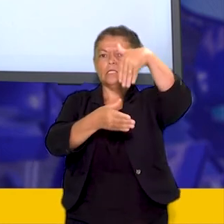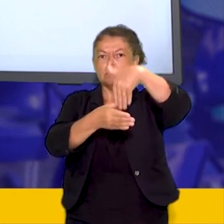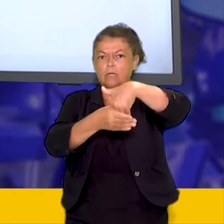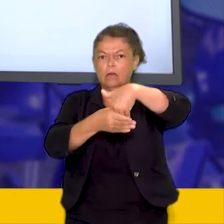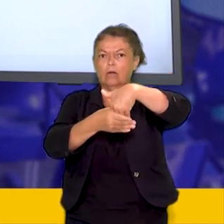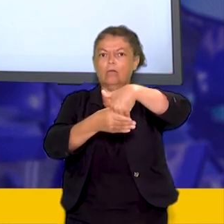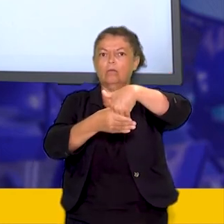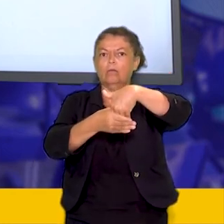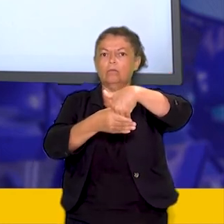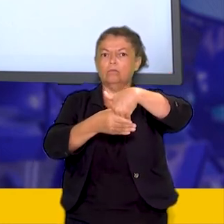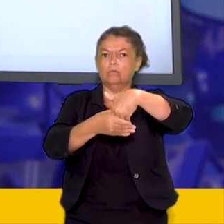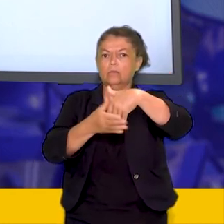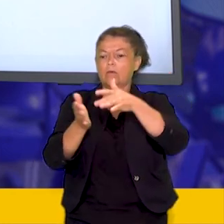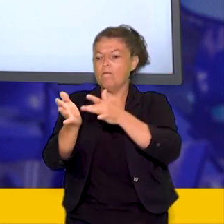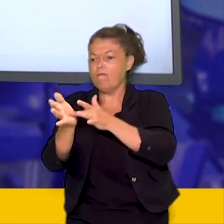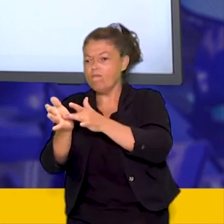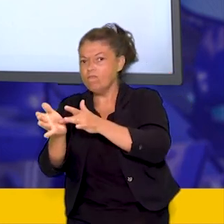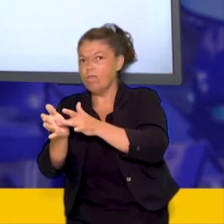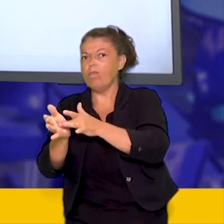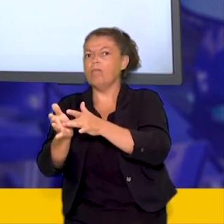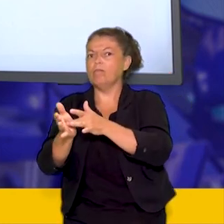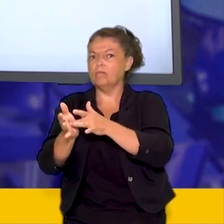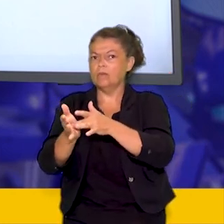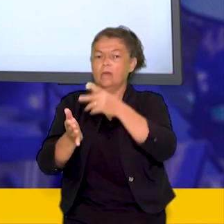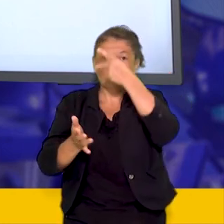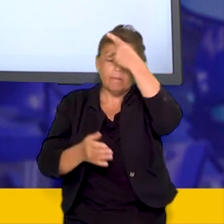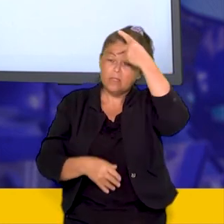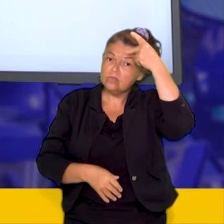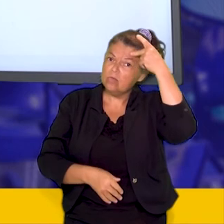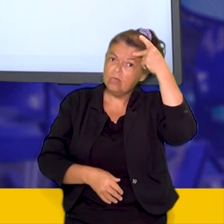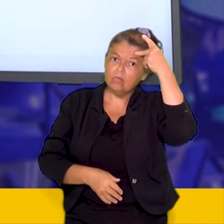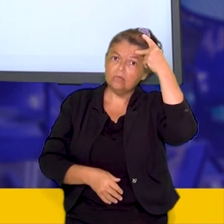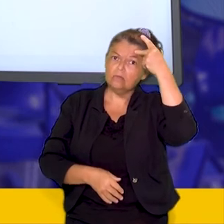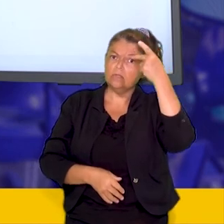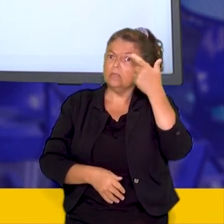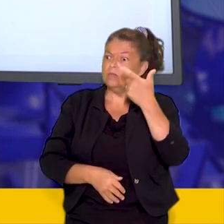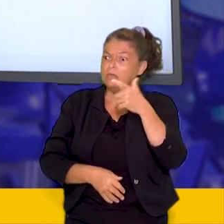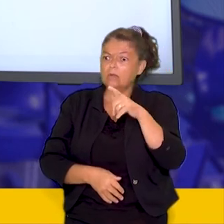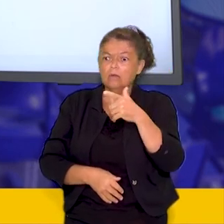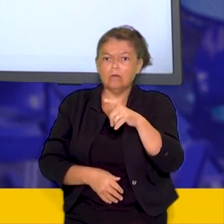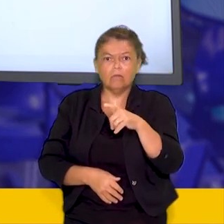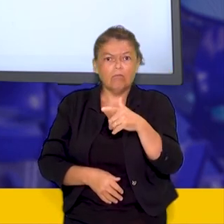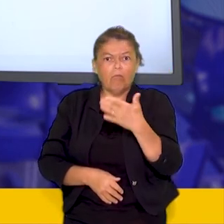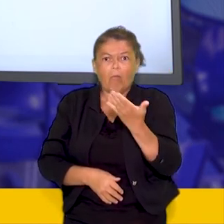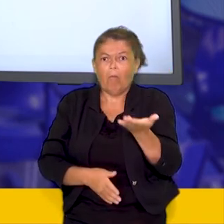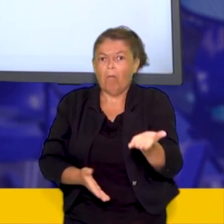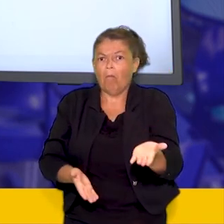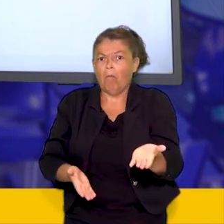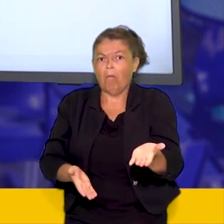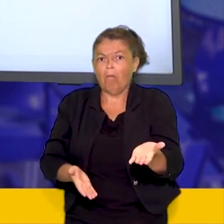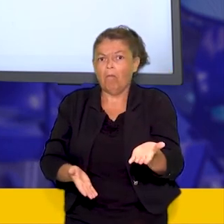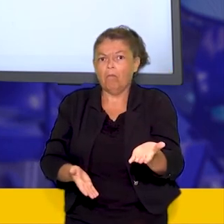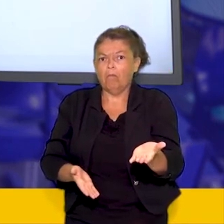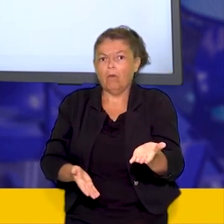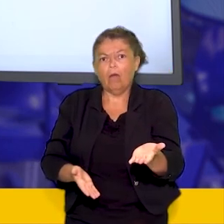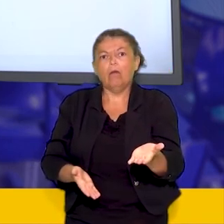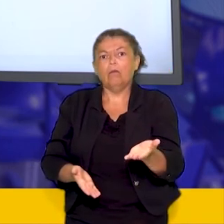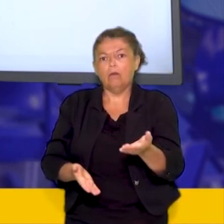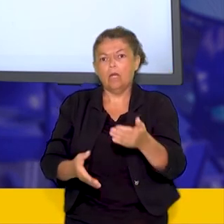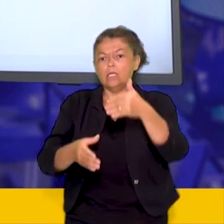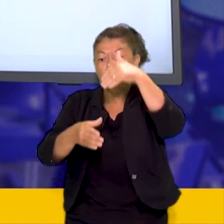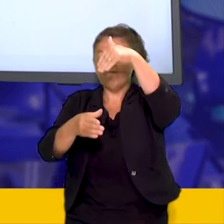eleições fraudulentas onde se registravam votos de pessoas que não existiam ou que já haviam falecido